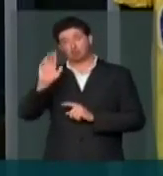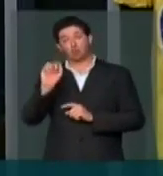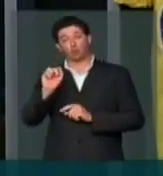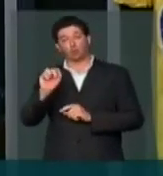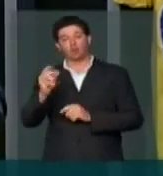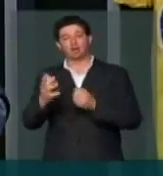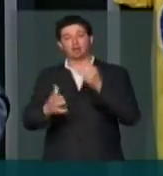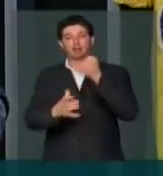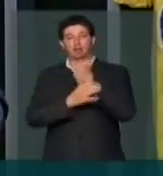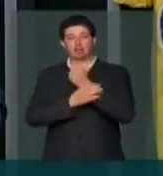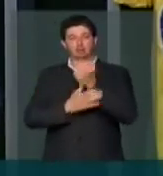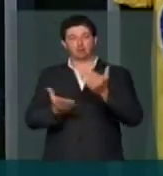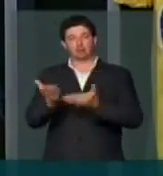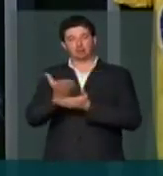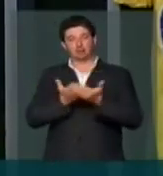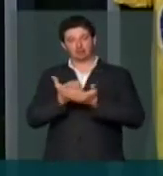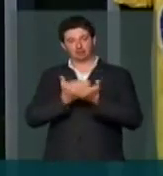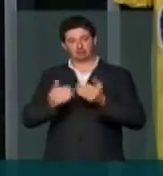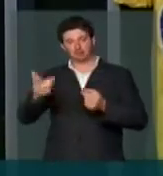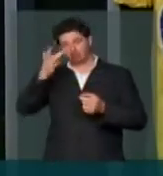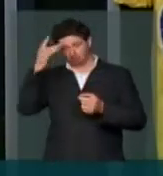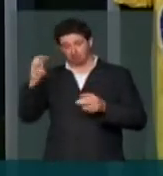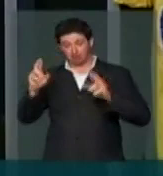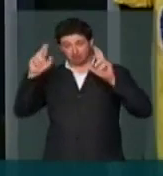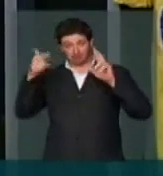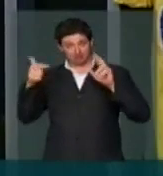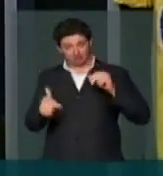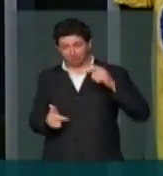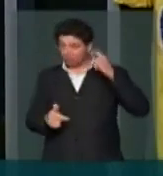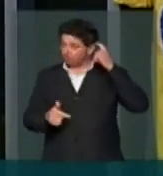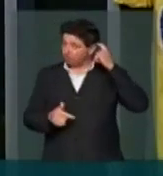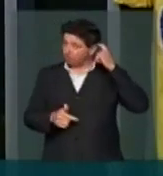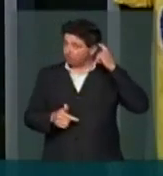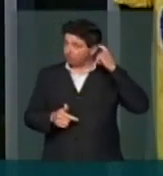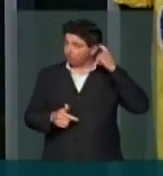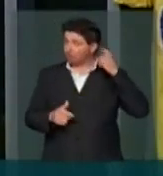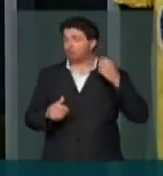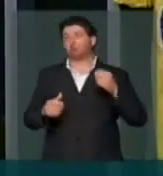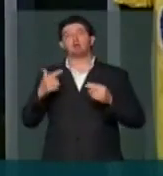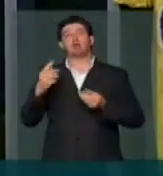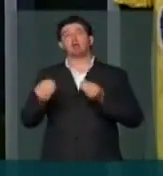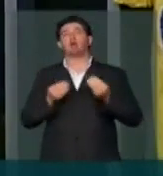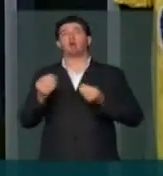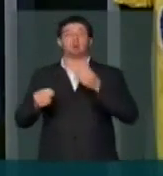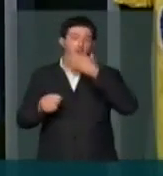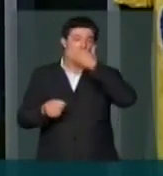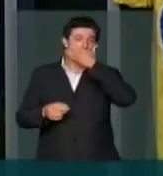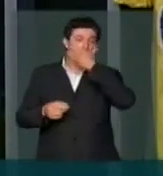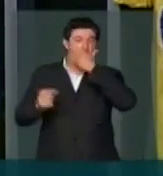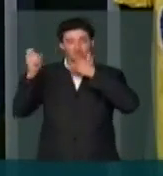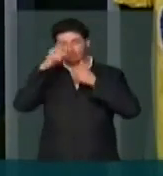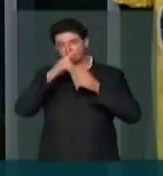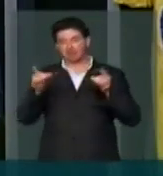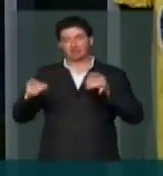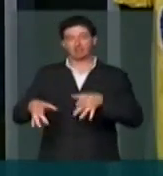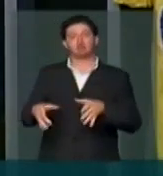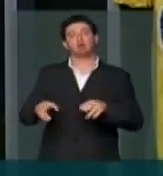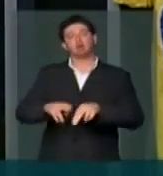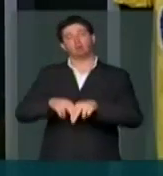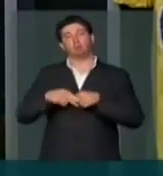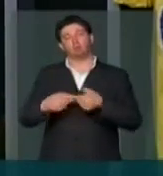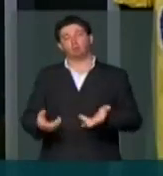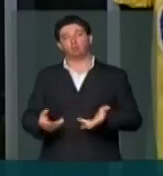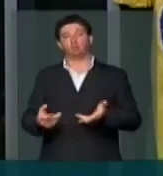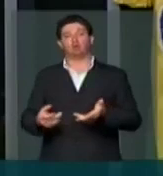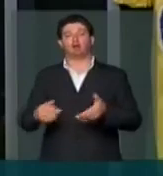garantir o tratamento àqueles que já não têm esperança, já não têm como sair das dificuldades que vivem em função